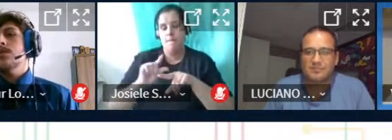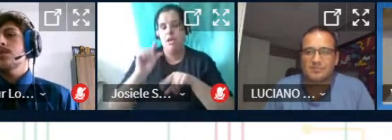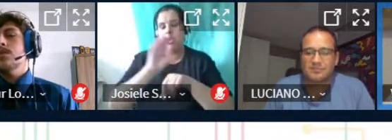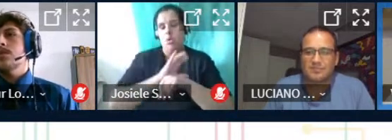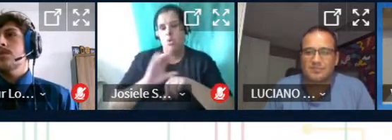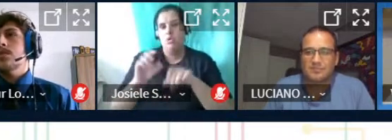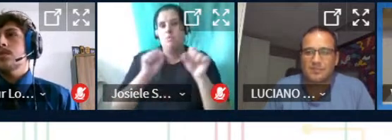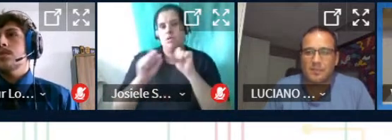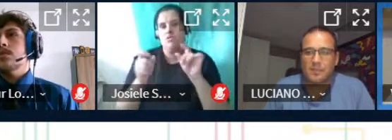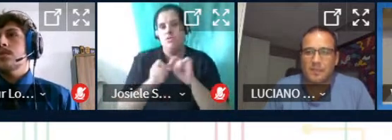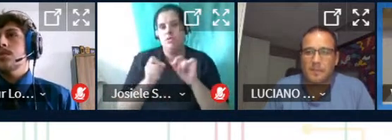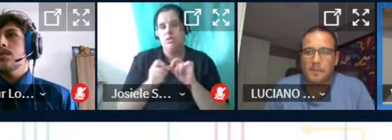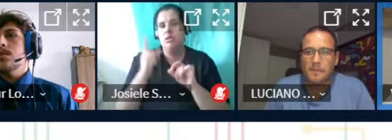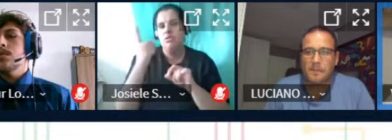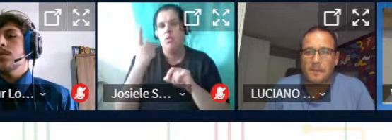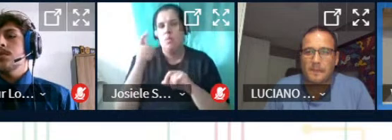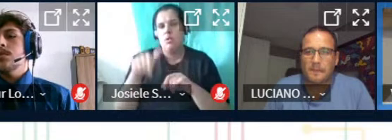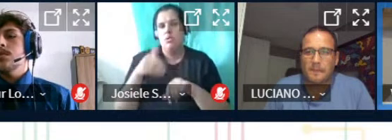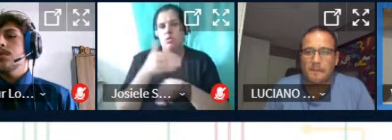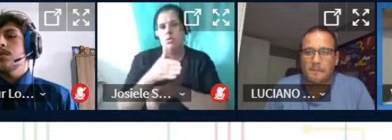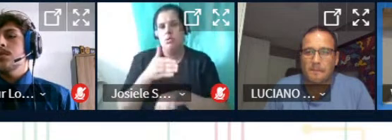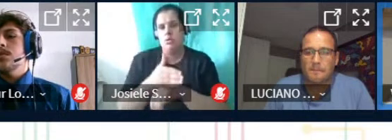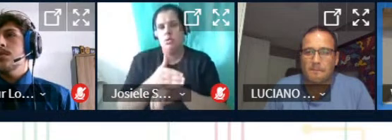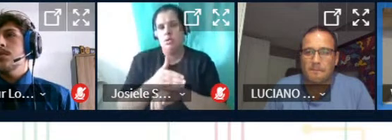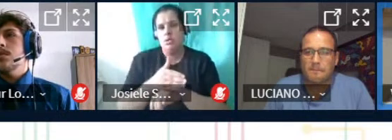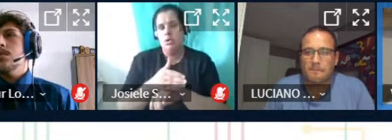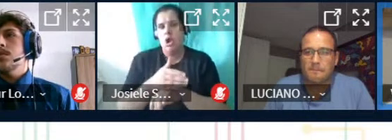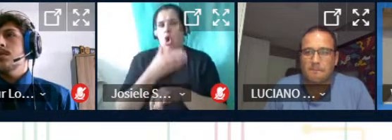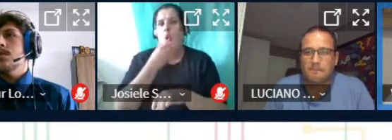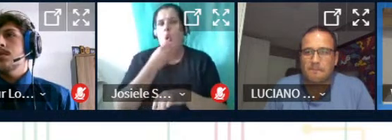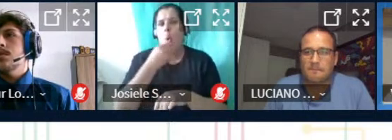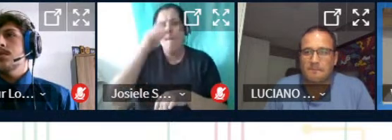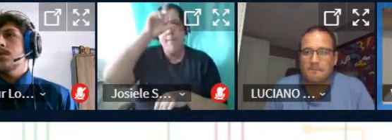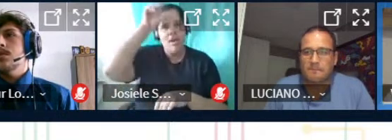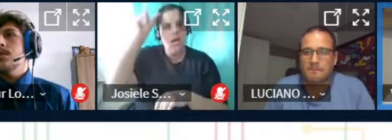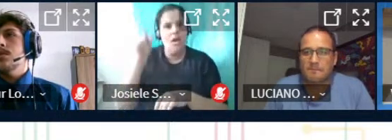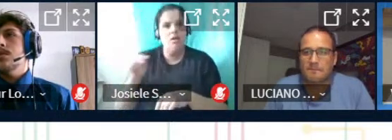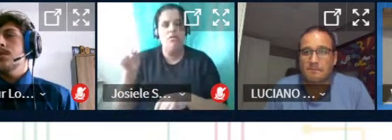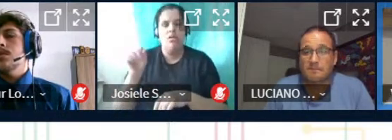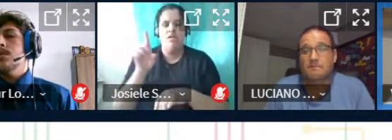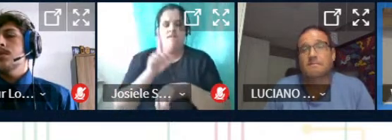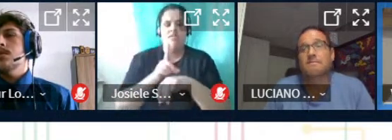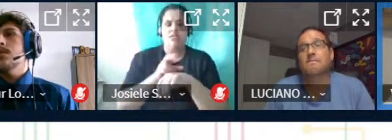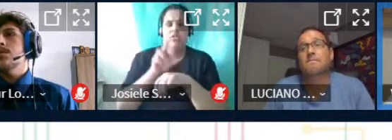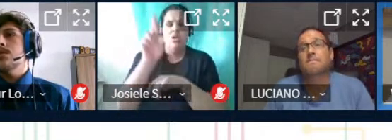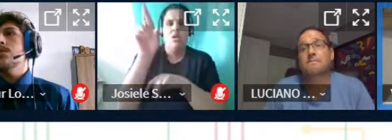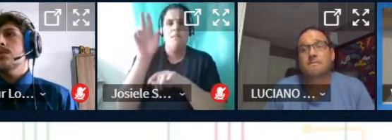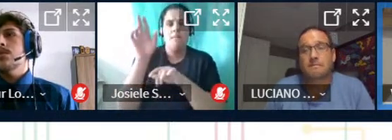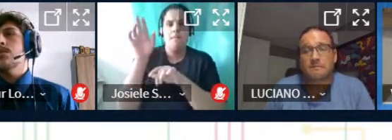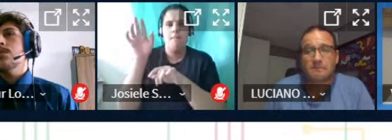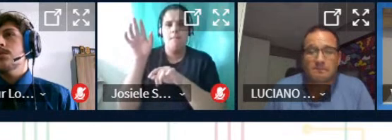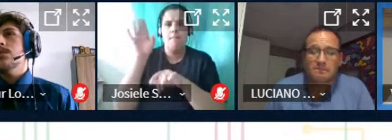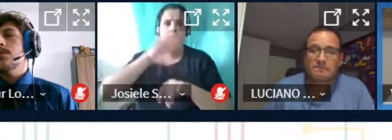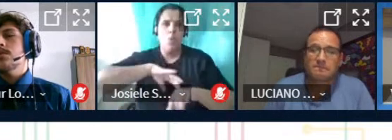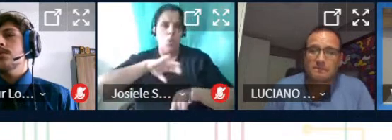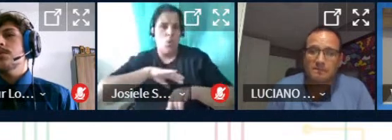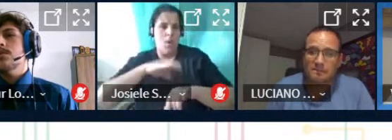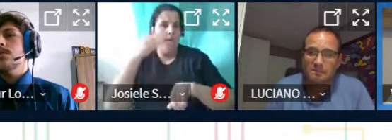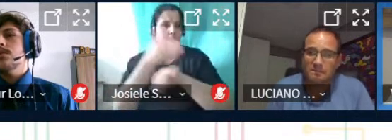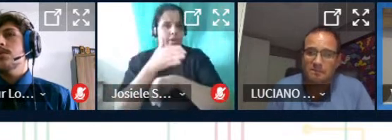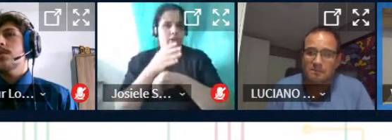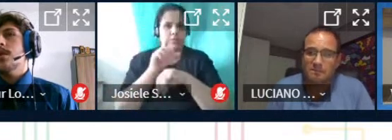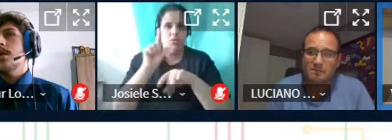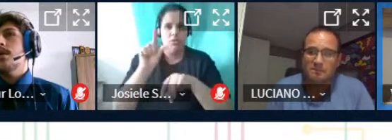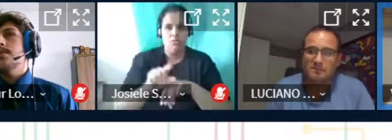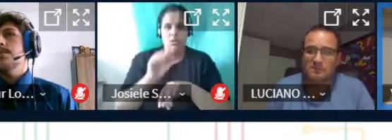participante do minicurso que estava que era um africano que está fazendo doutorado em Portugal e ele participou do minicurso com a gente então